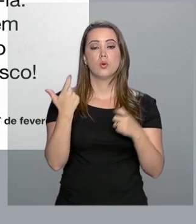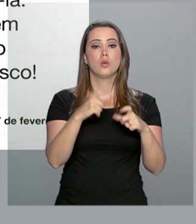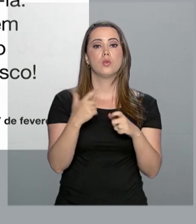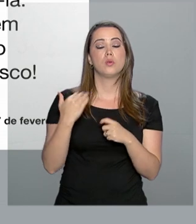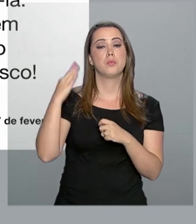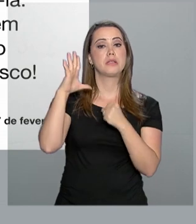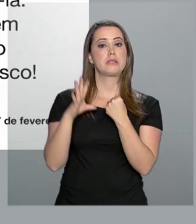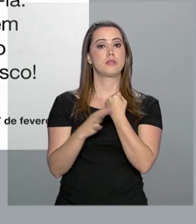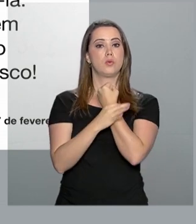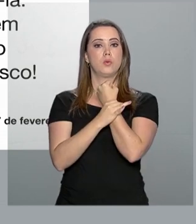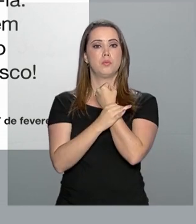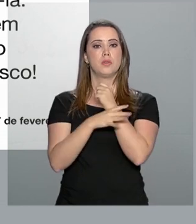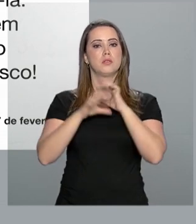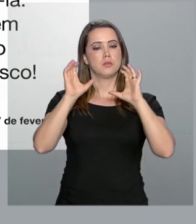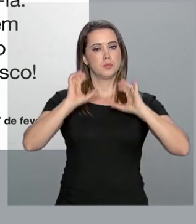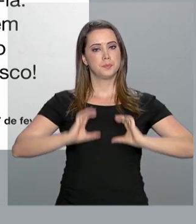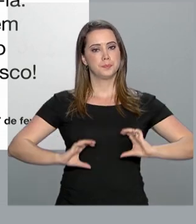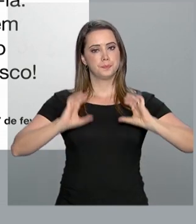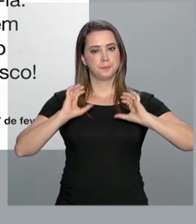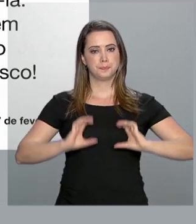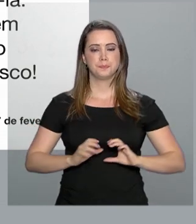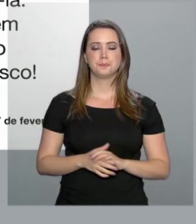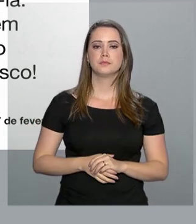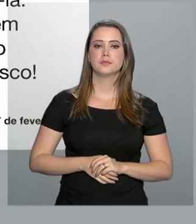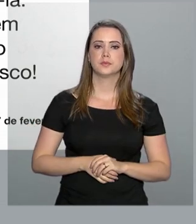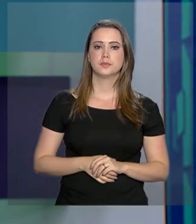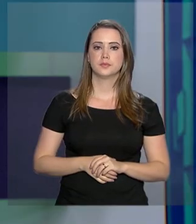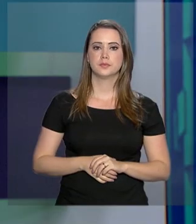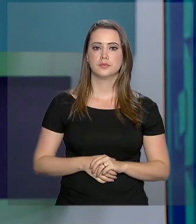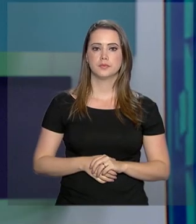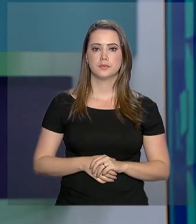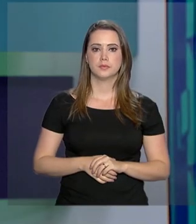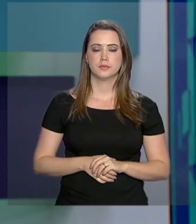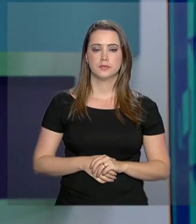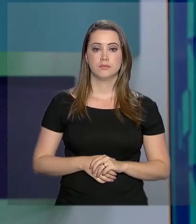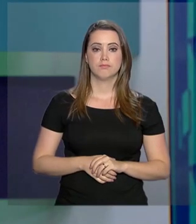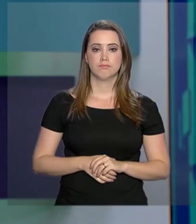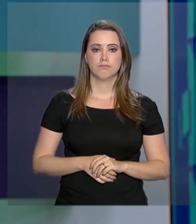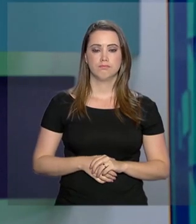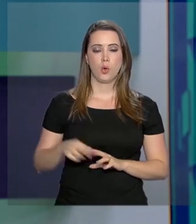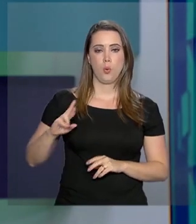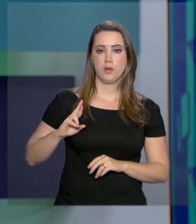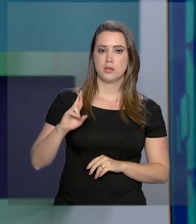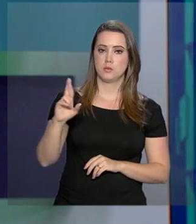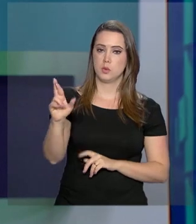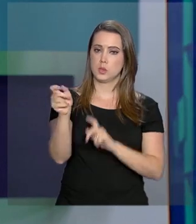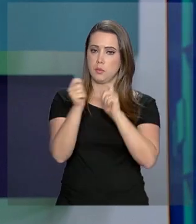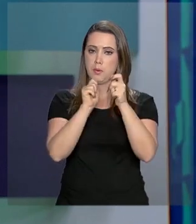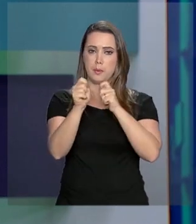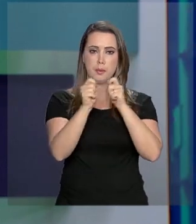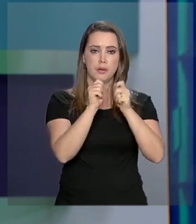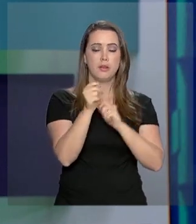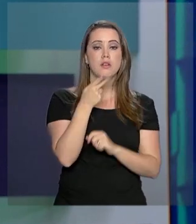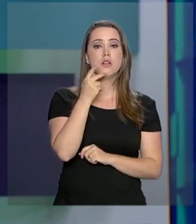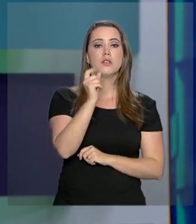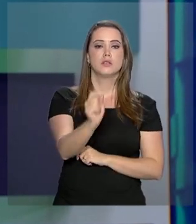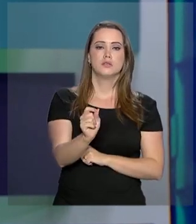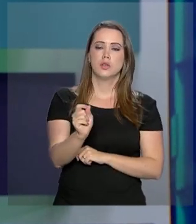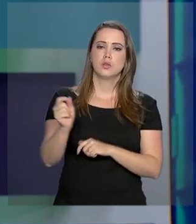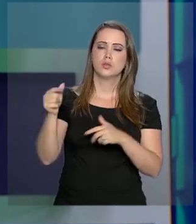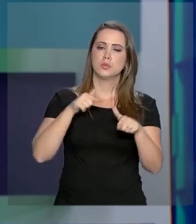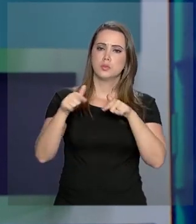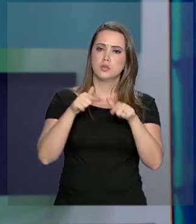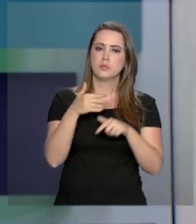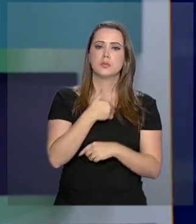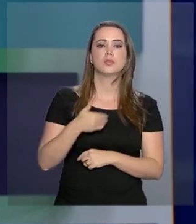em um local mais seguro para os cidadãos de bem. E o porta-voz Otávio Rego Barros falou sobre ações